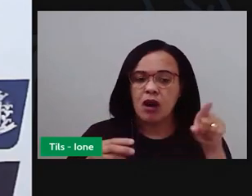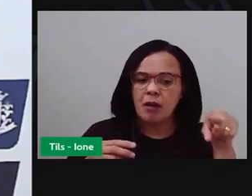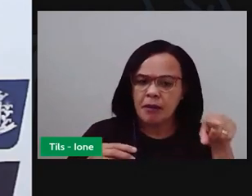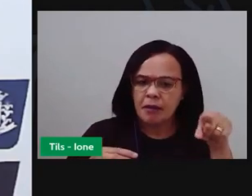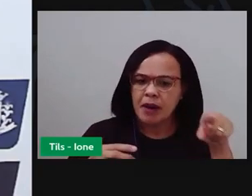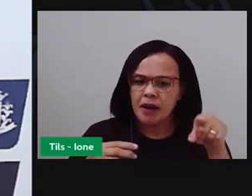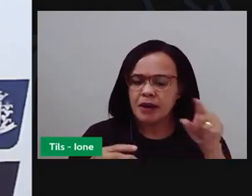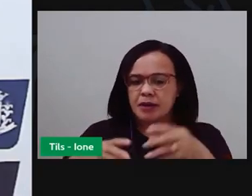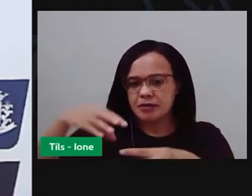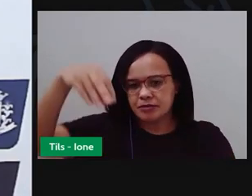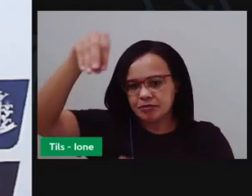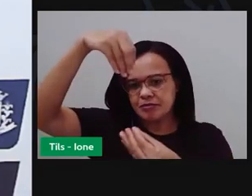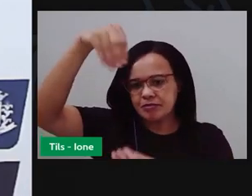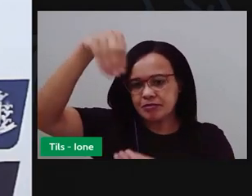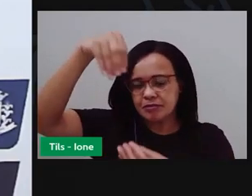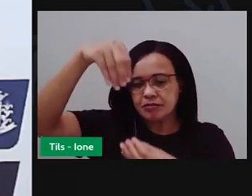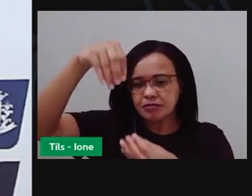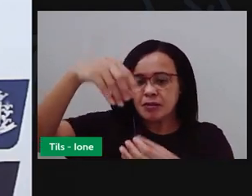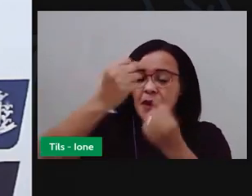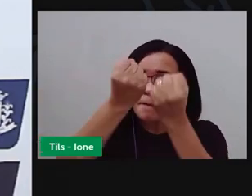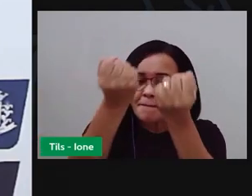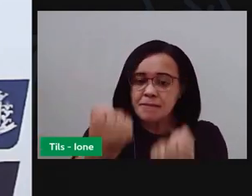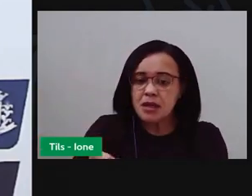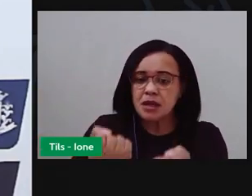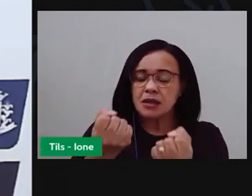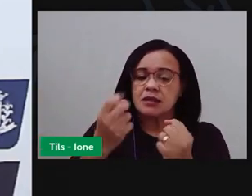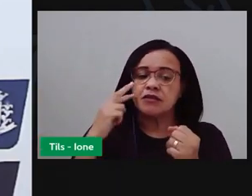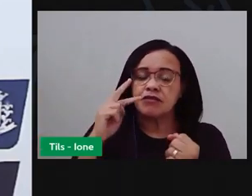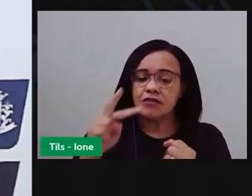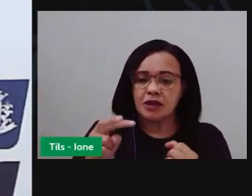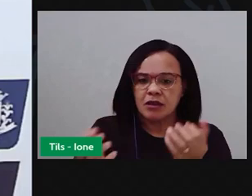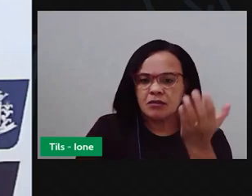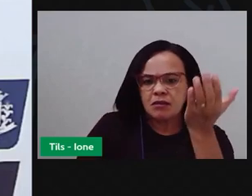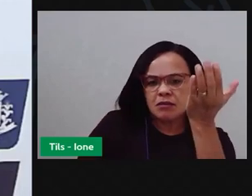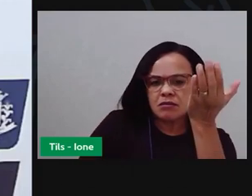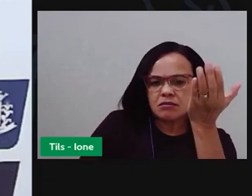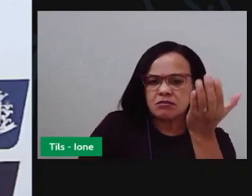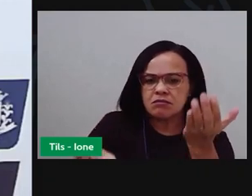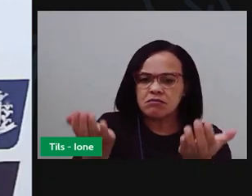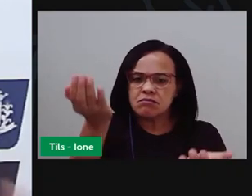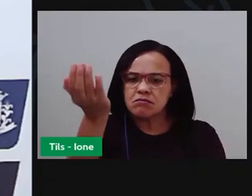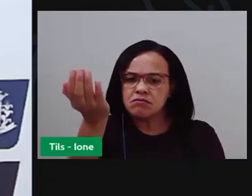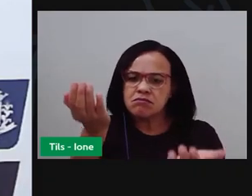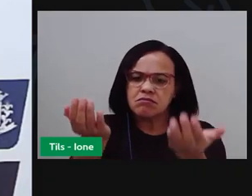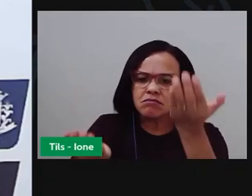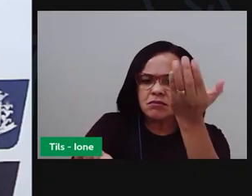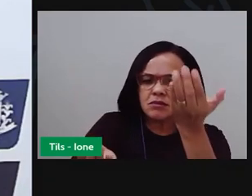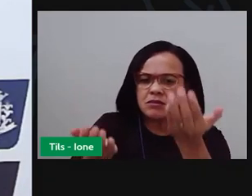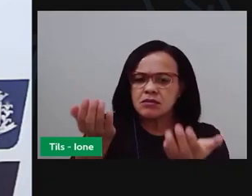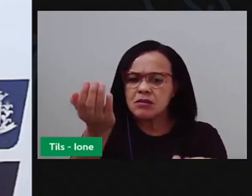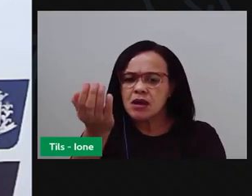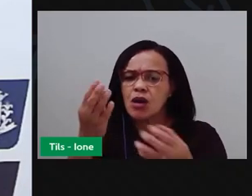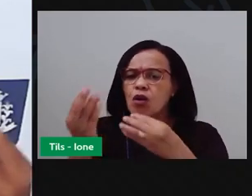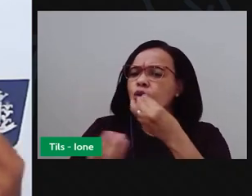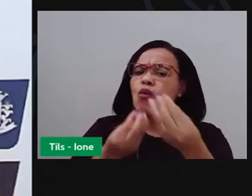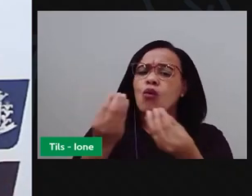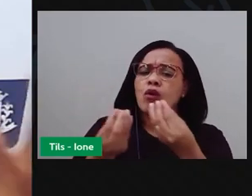e vou colocar aqui na balança. Se na receita tá pedindo 200 gramas de